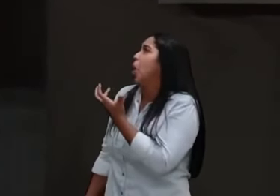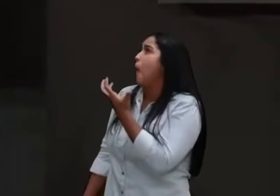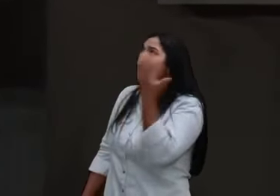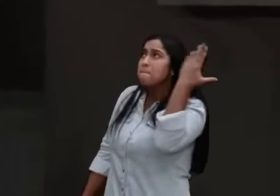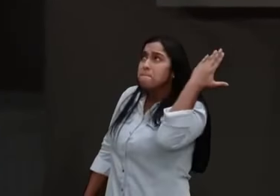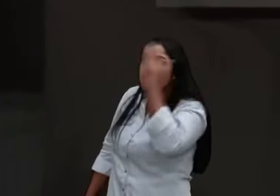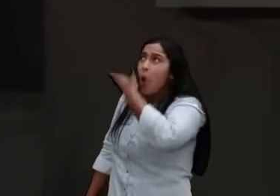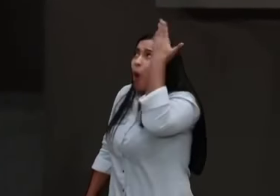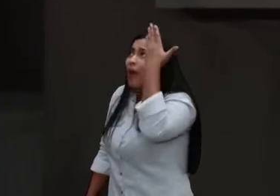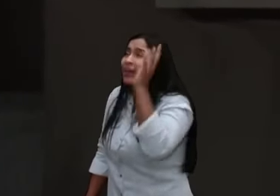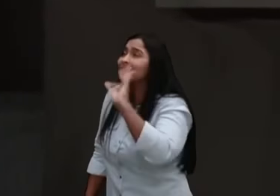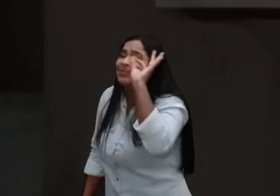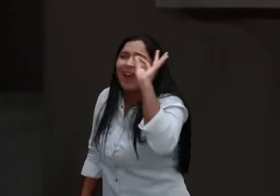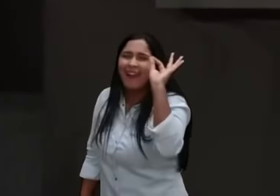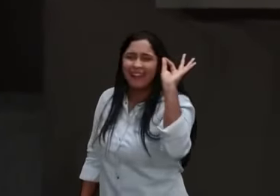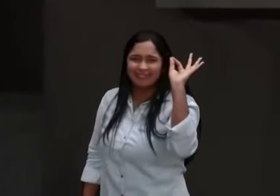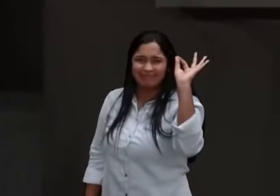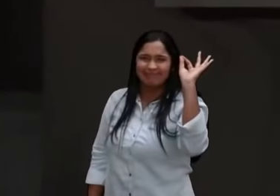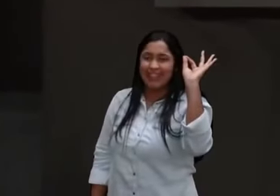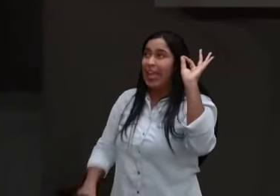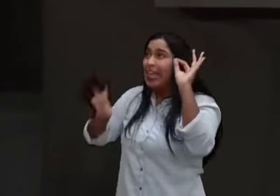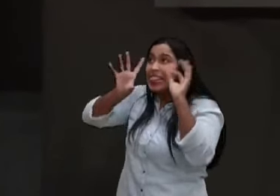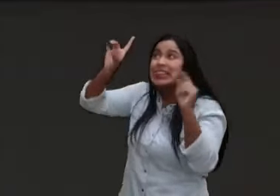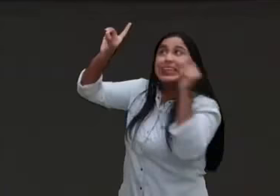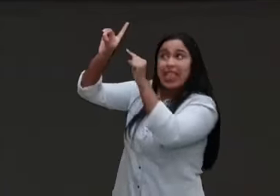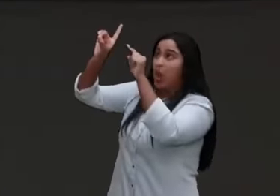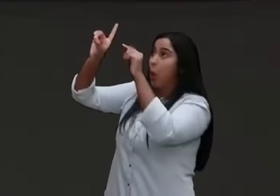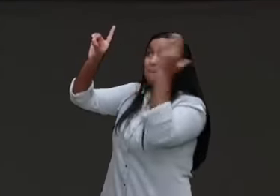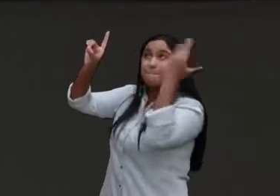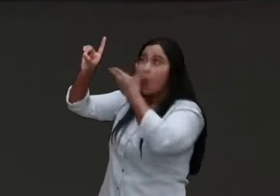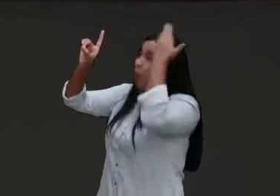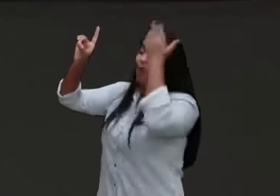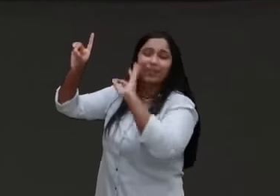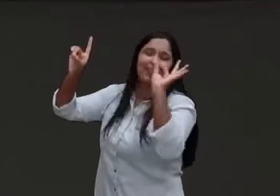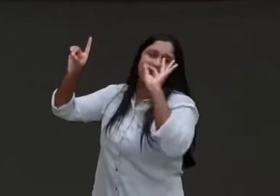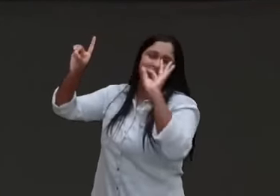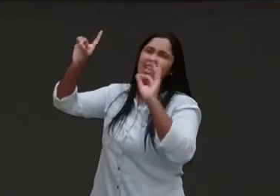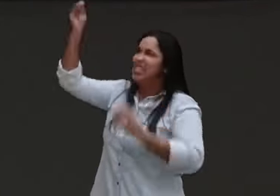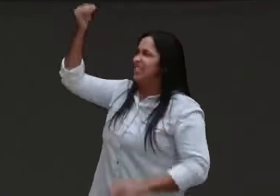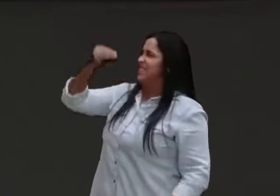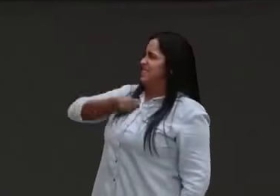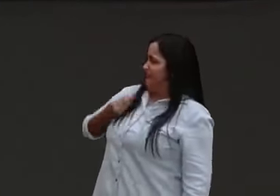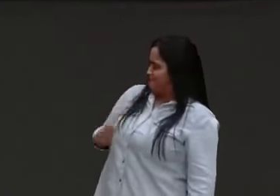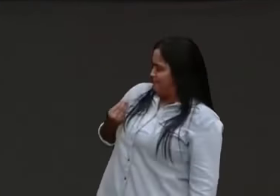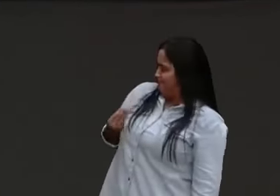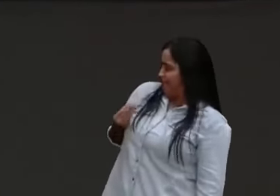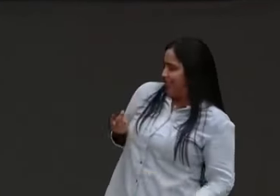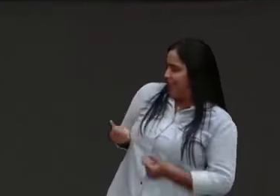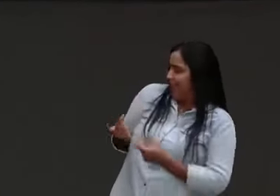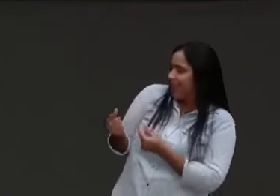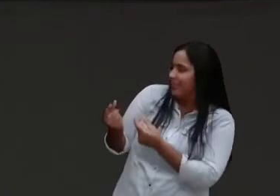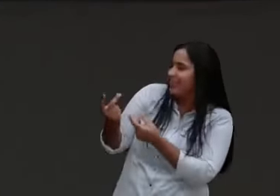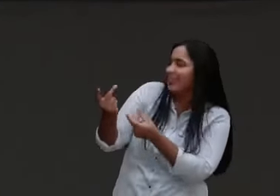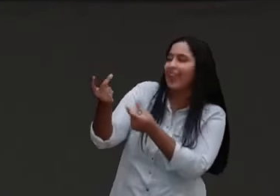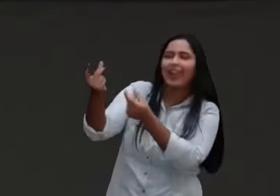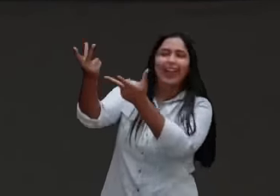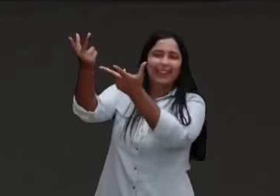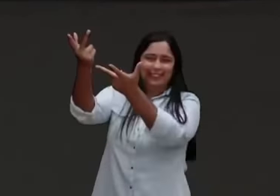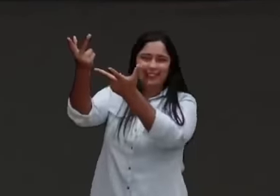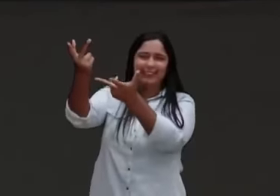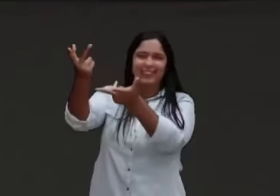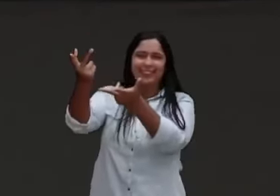porque o Senhor já me deu a vida, e a vida eterna, quando eu recebi Jesus como Senhor da minha vida, e o Senhor já me livrou de momentos